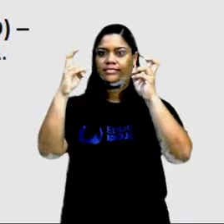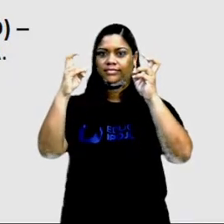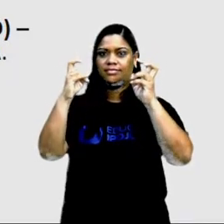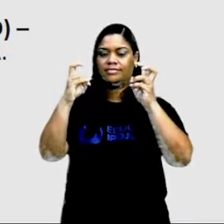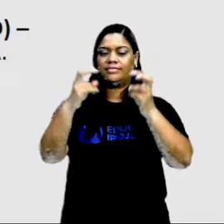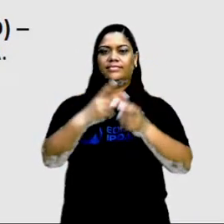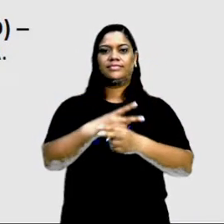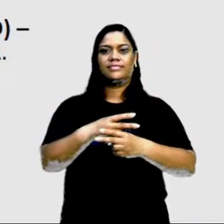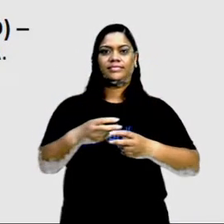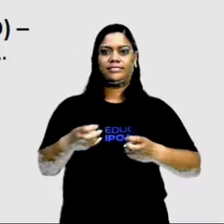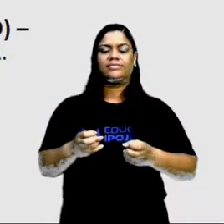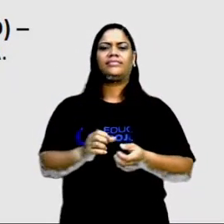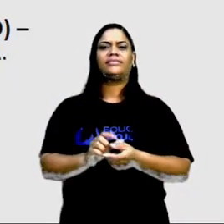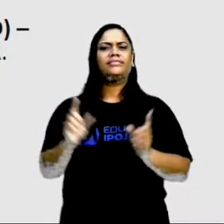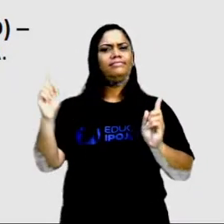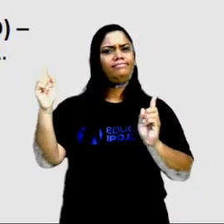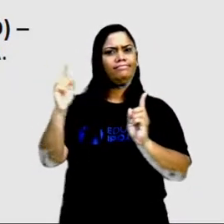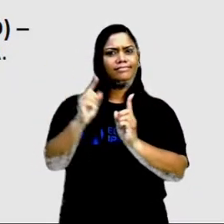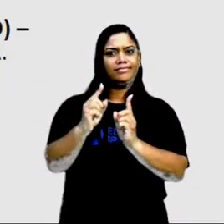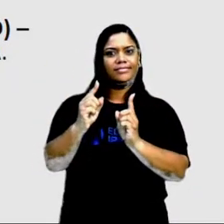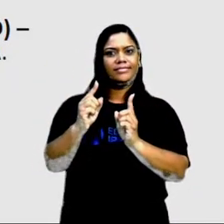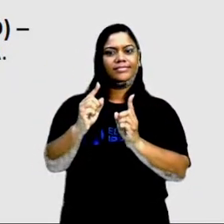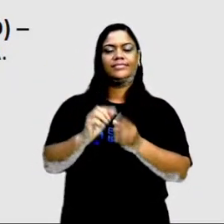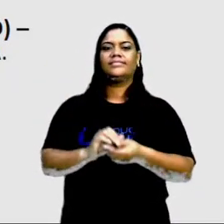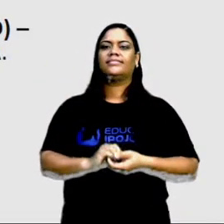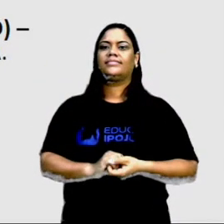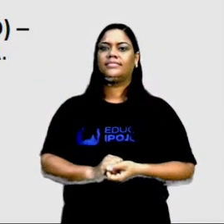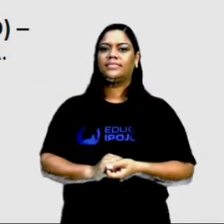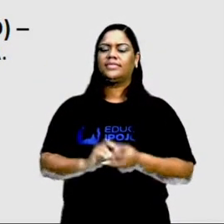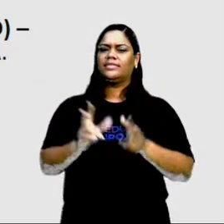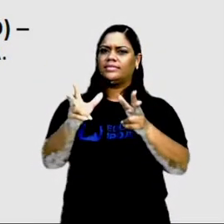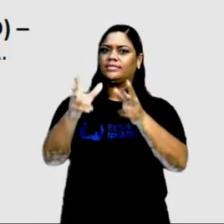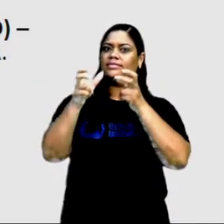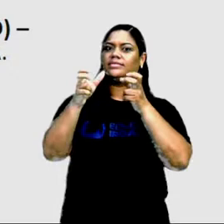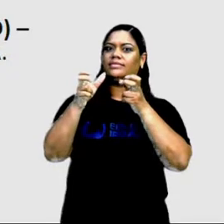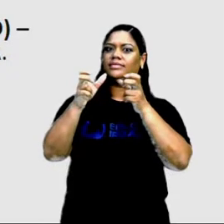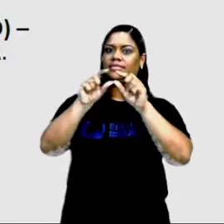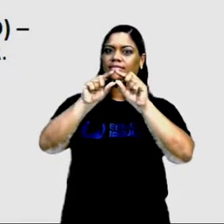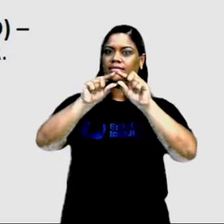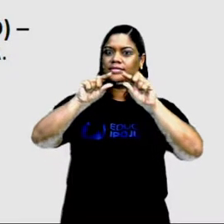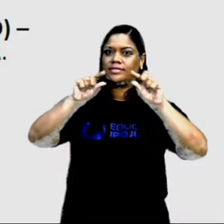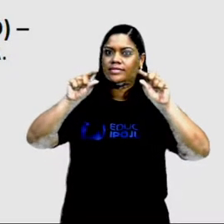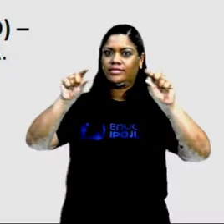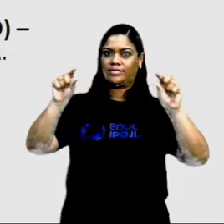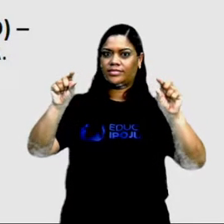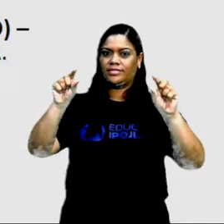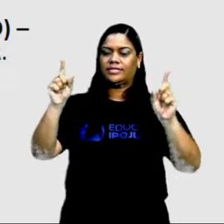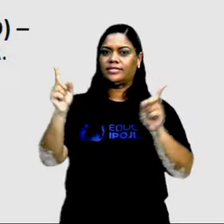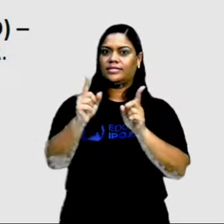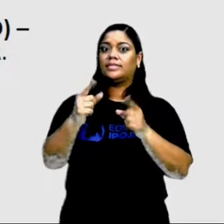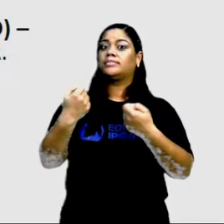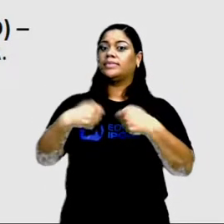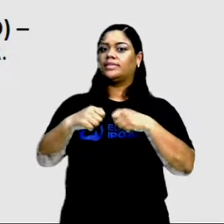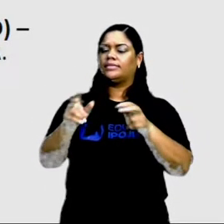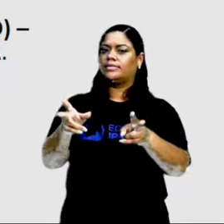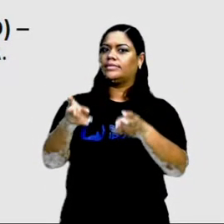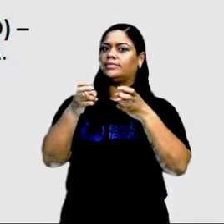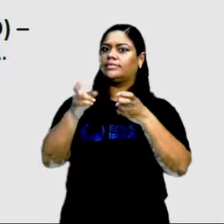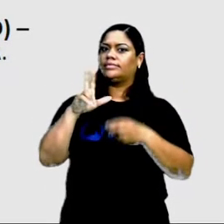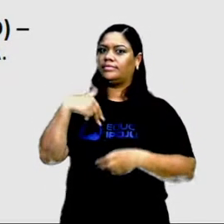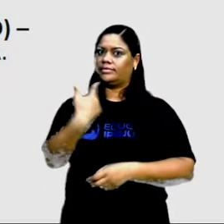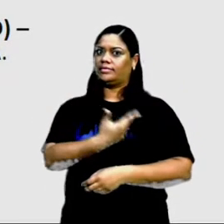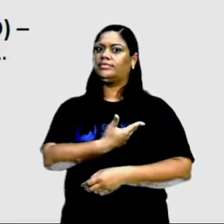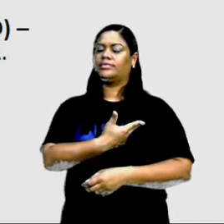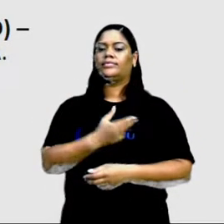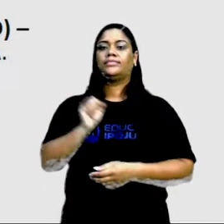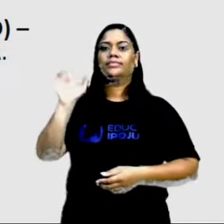algo conciso, pequeno, tá? E chamativo, com frases curtas. Tem que chamar a atenção da gente. As